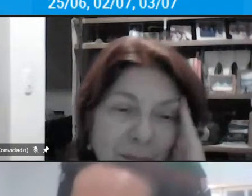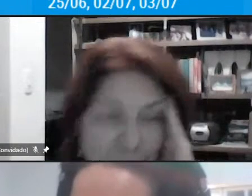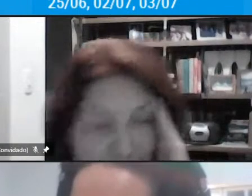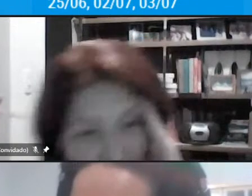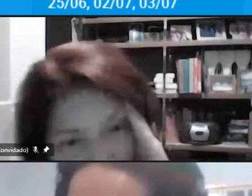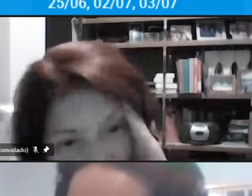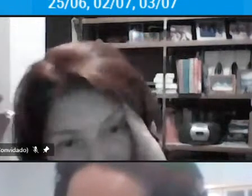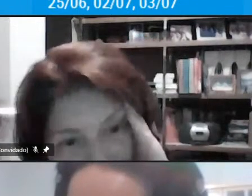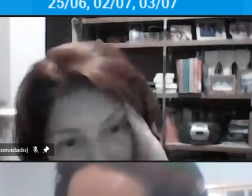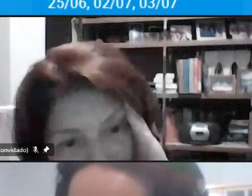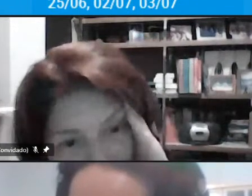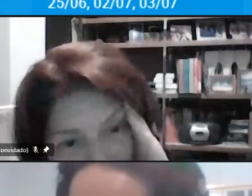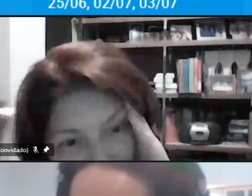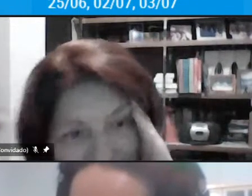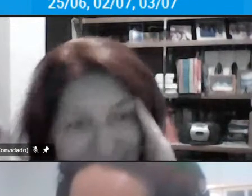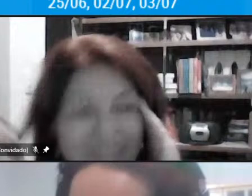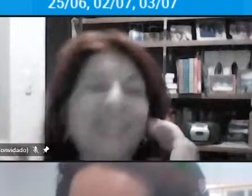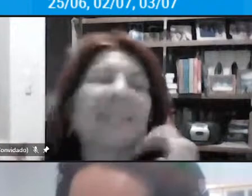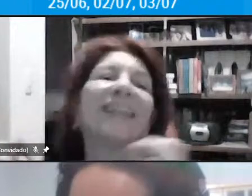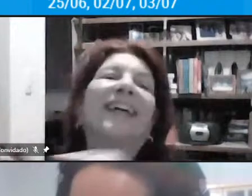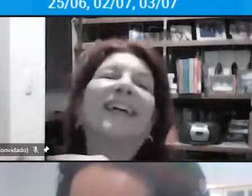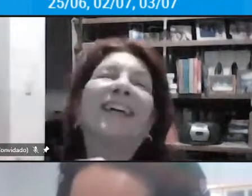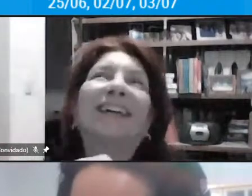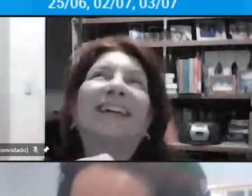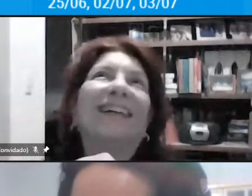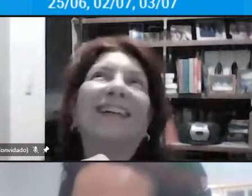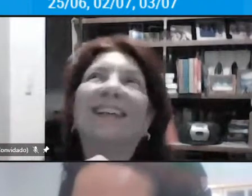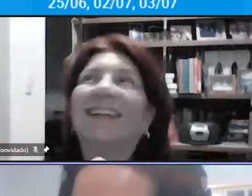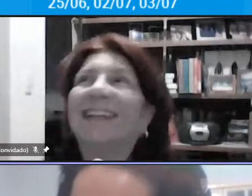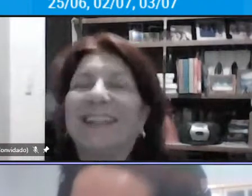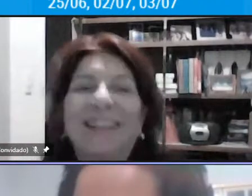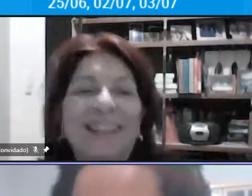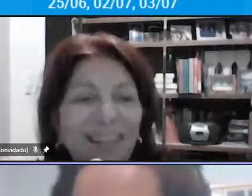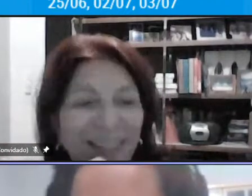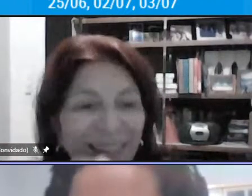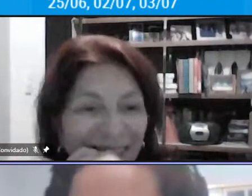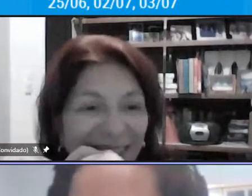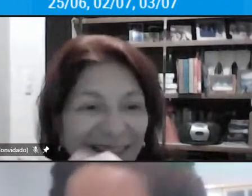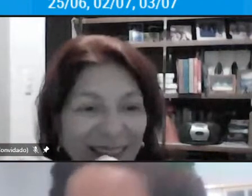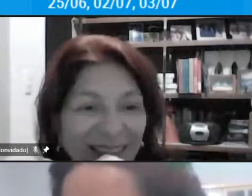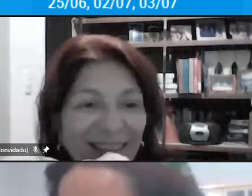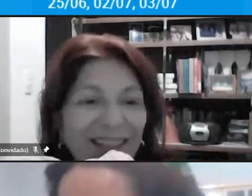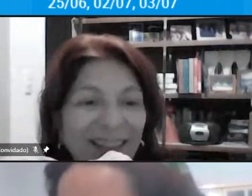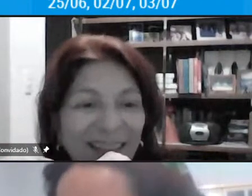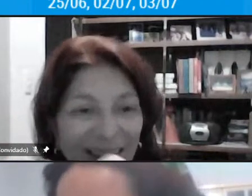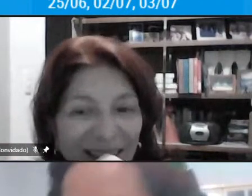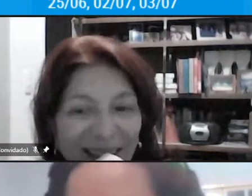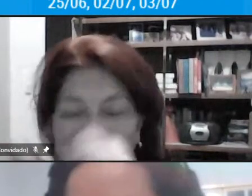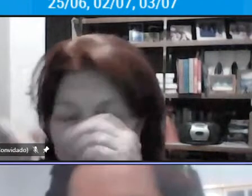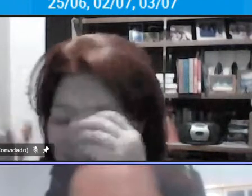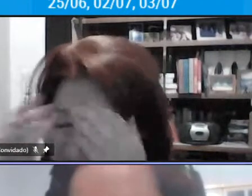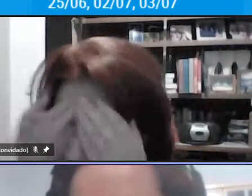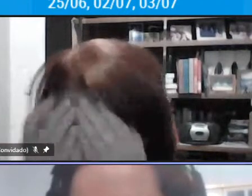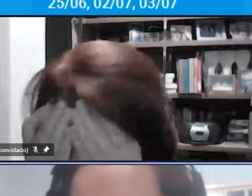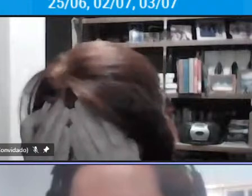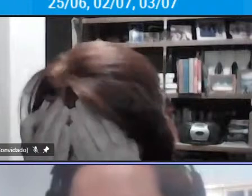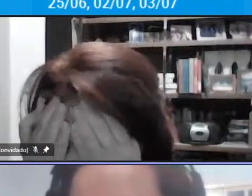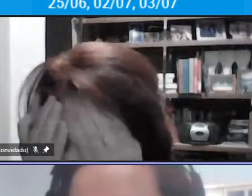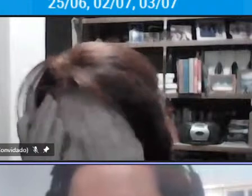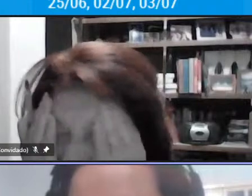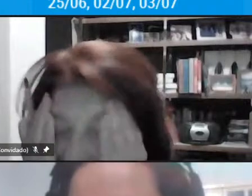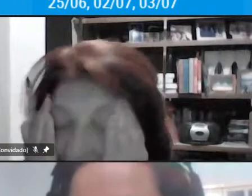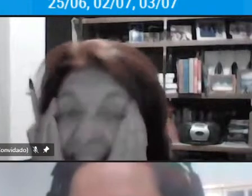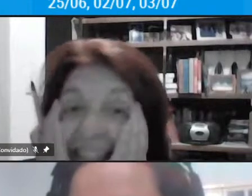saia às oito ainda bem que eu cheguei cinco minutos antes eu vim chegar em Jacareí em casa uma e meia da manhã então ele passou em nove